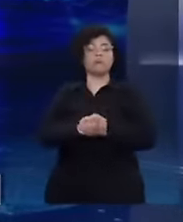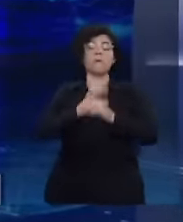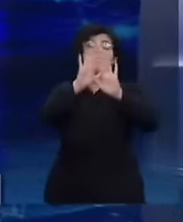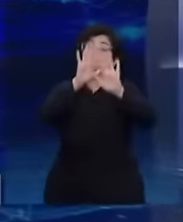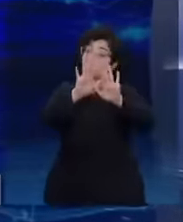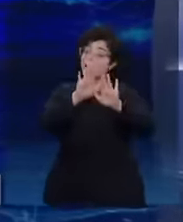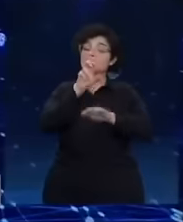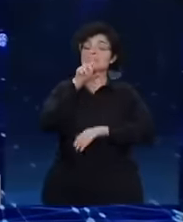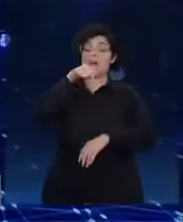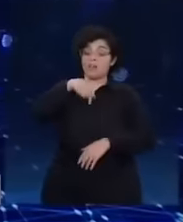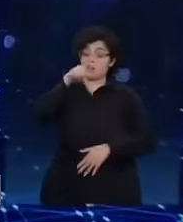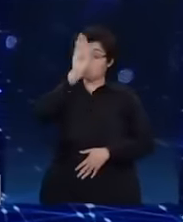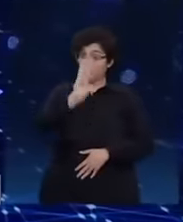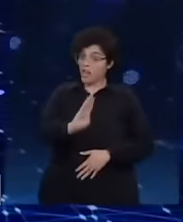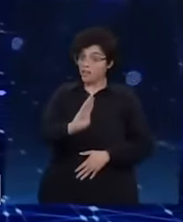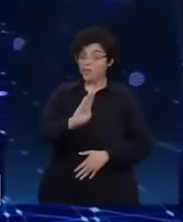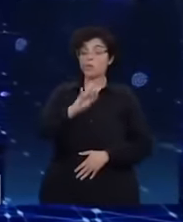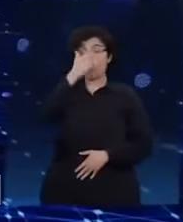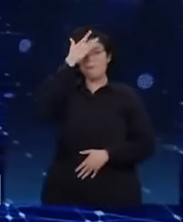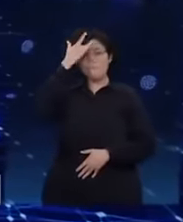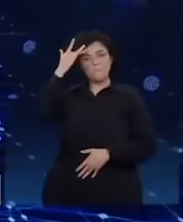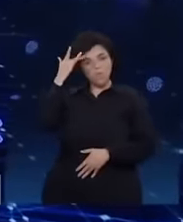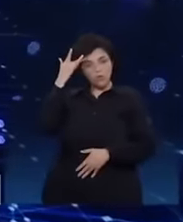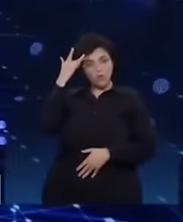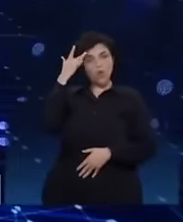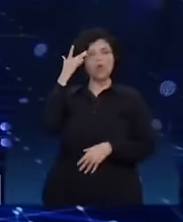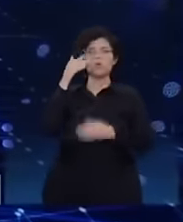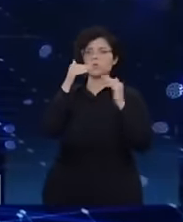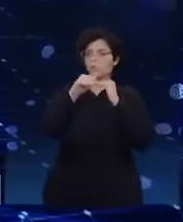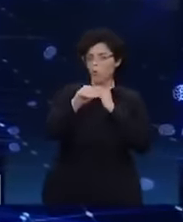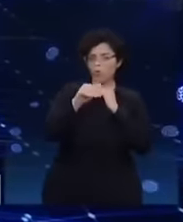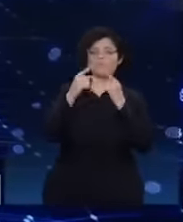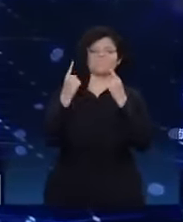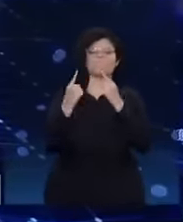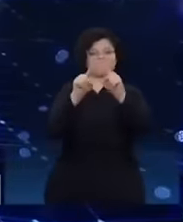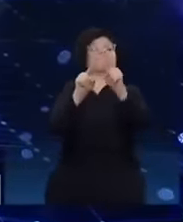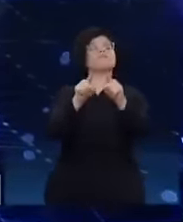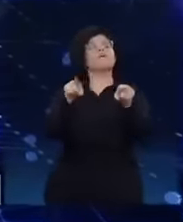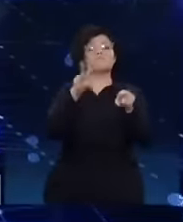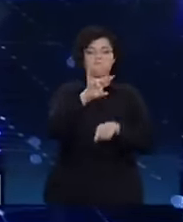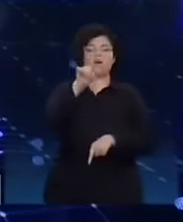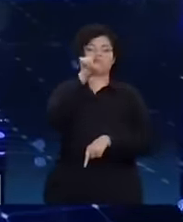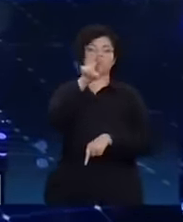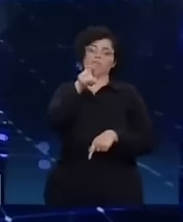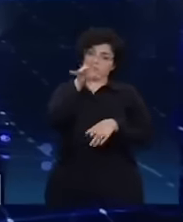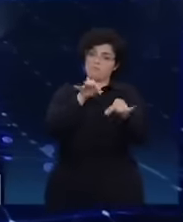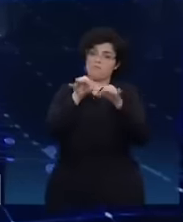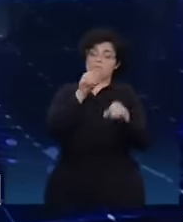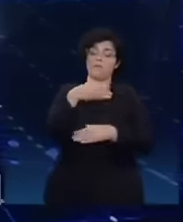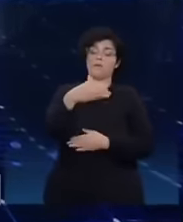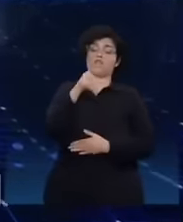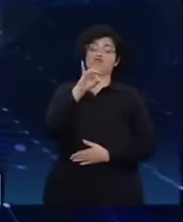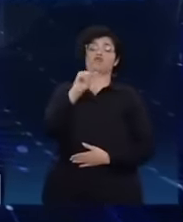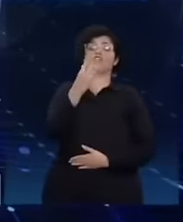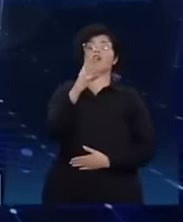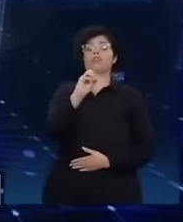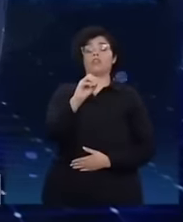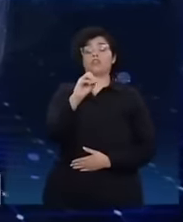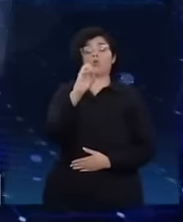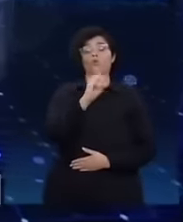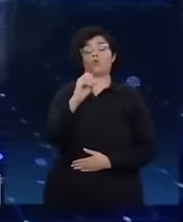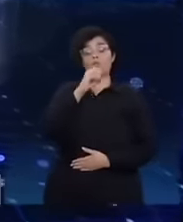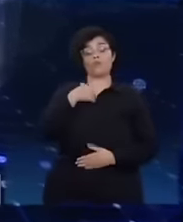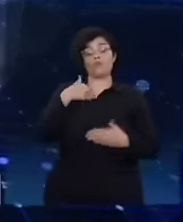julho, dia 30 de outubro, se prepare. Eu faço aniversário dia 27 e o povo vai me dar de presente